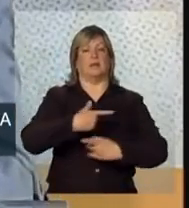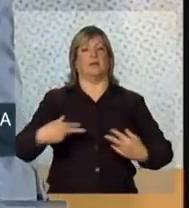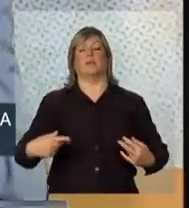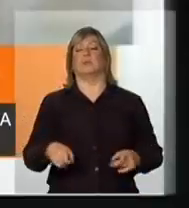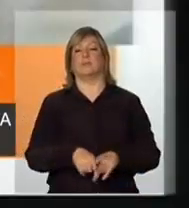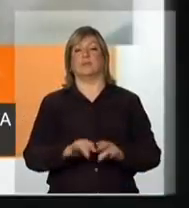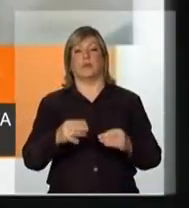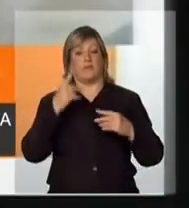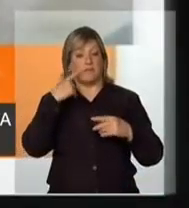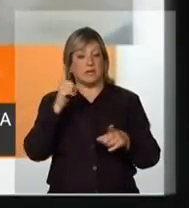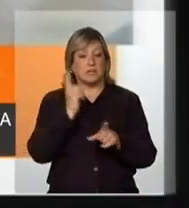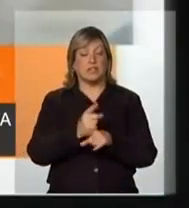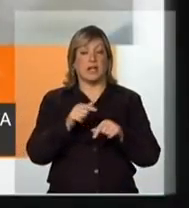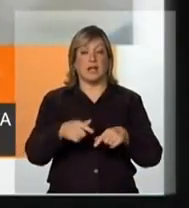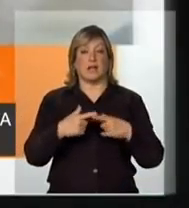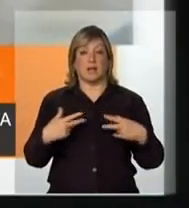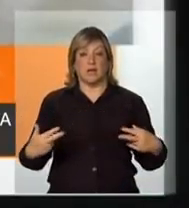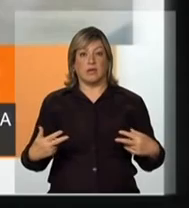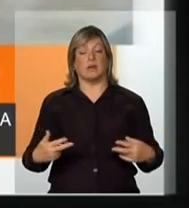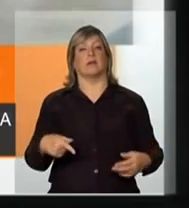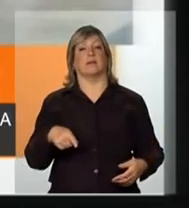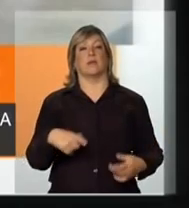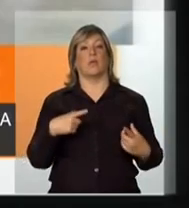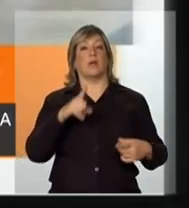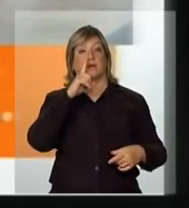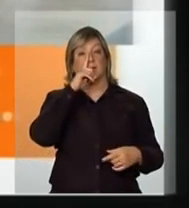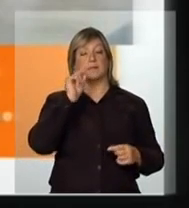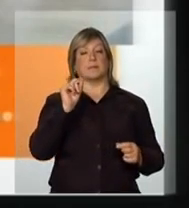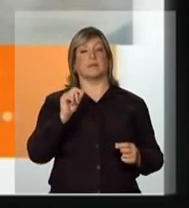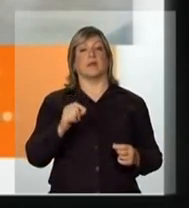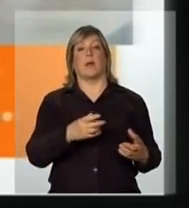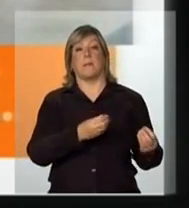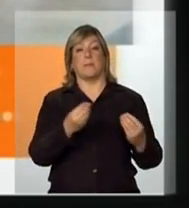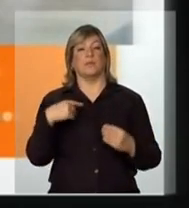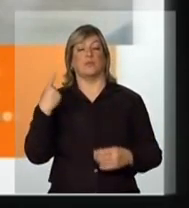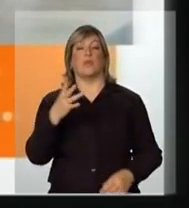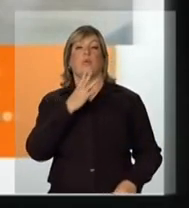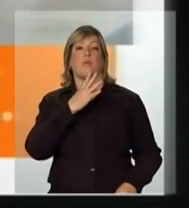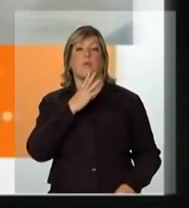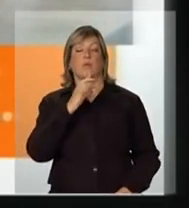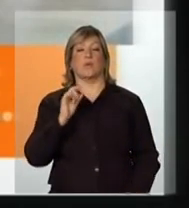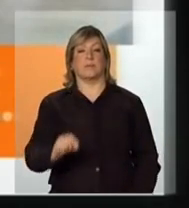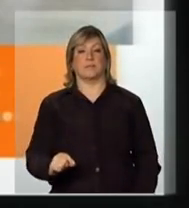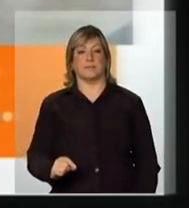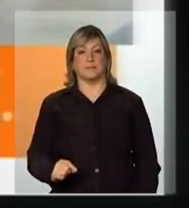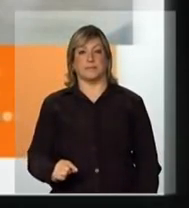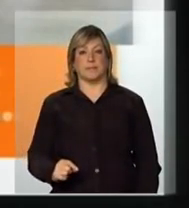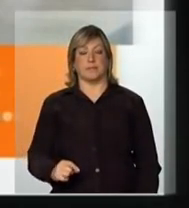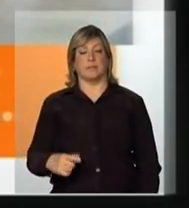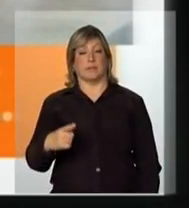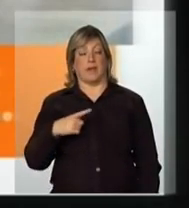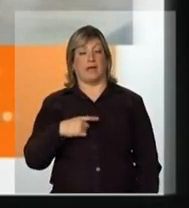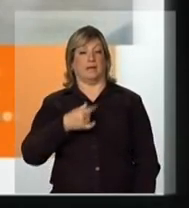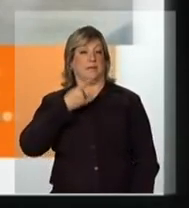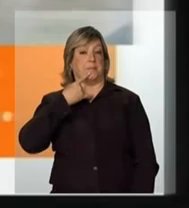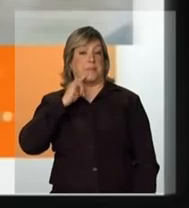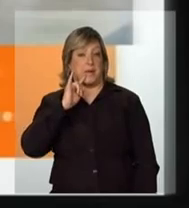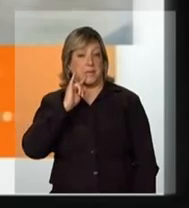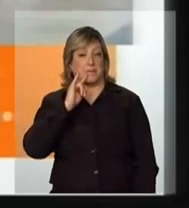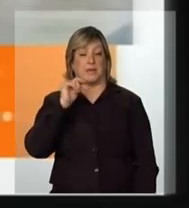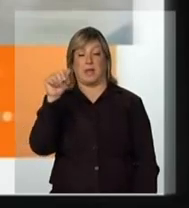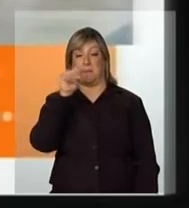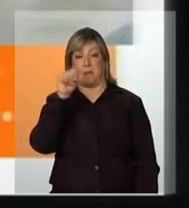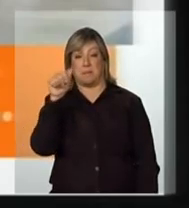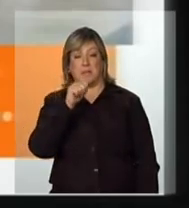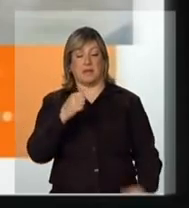fatores agindo nos chamados fatores de risco, que são amplamente conhecidos. O ALC e a direção, que já foi aqui enfatizado tanto pelo